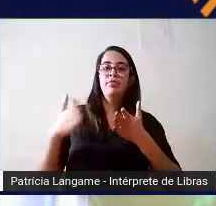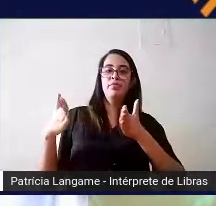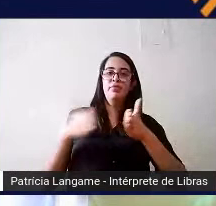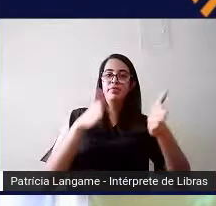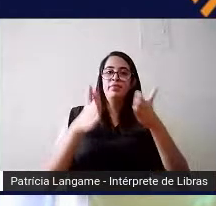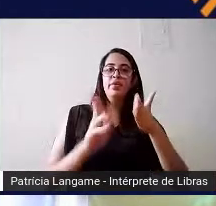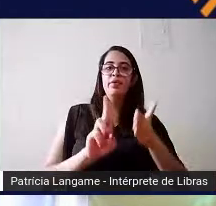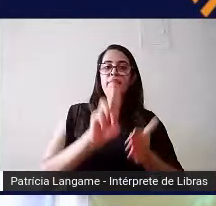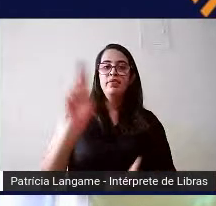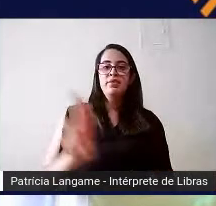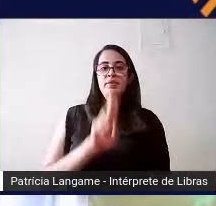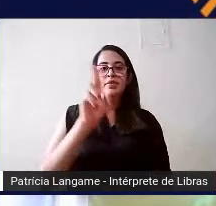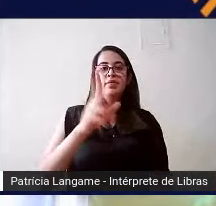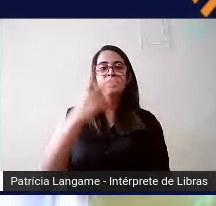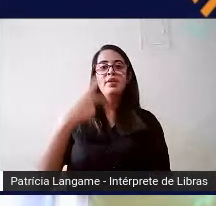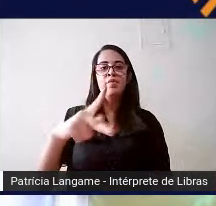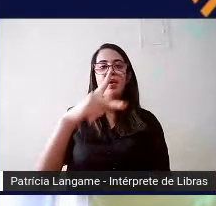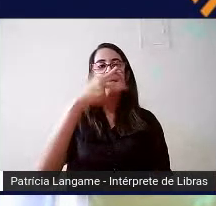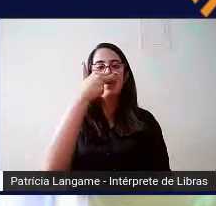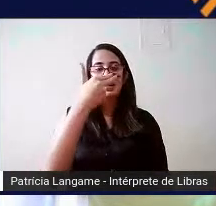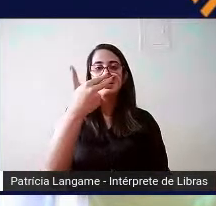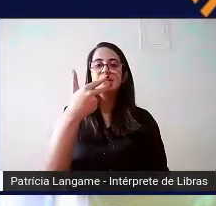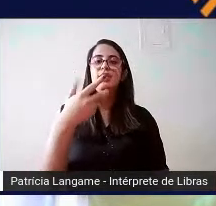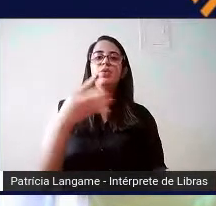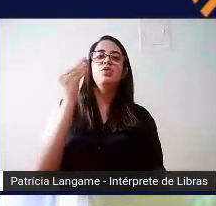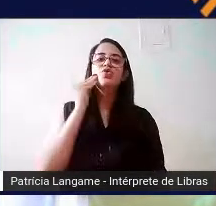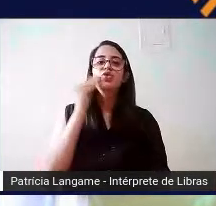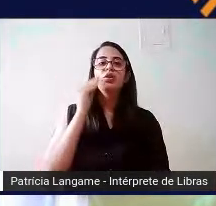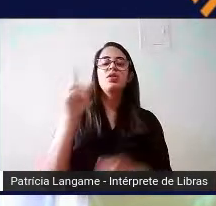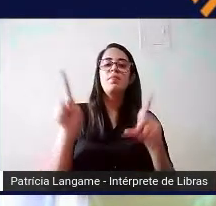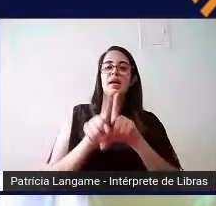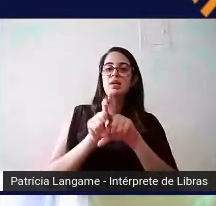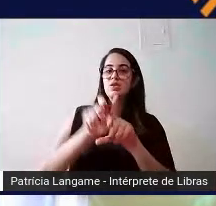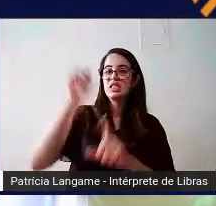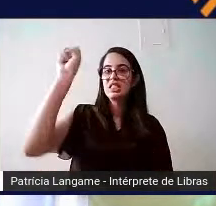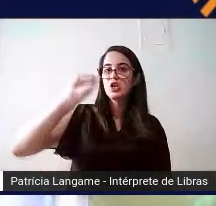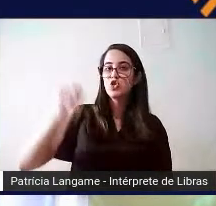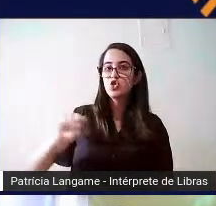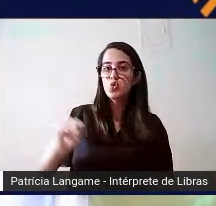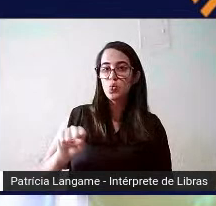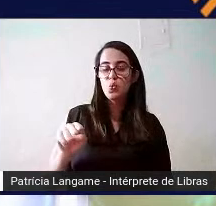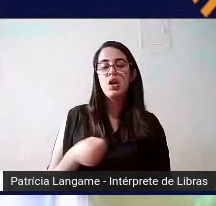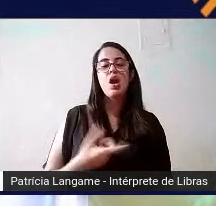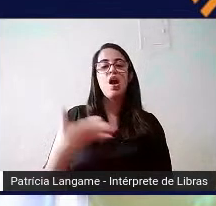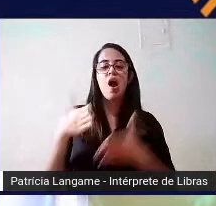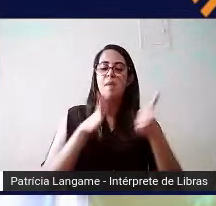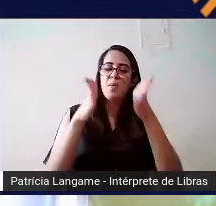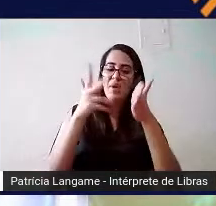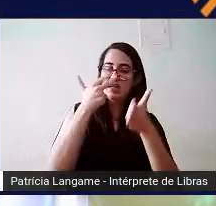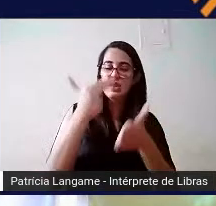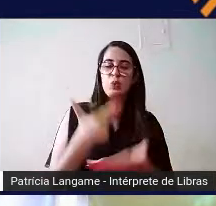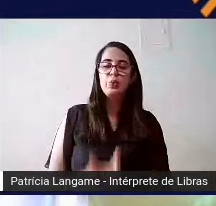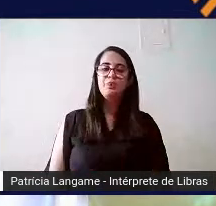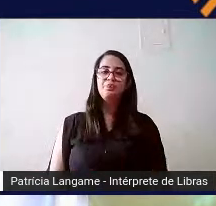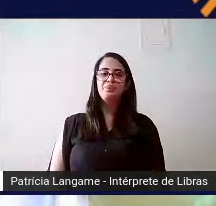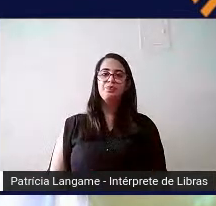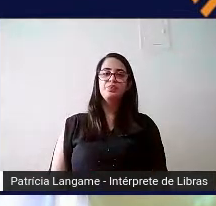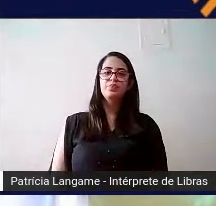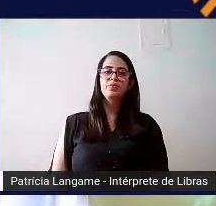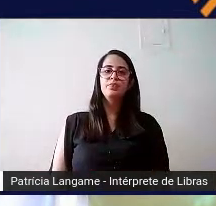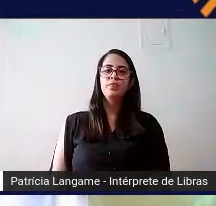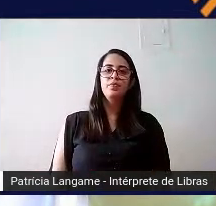para acessar no seu é bem similar, eu testei também no Samsung. Os caminhos são muito similares, né? Você vai ter ali o menu de